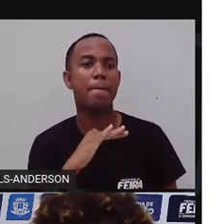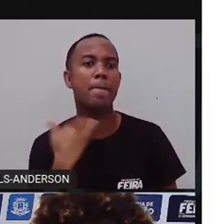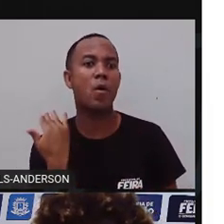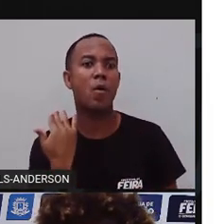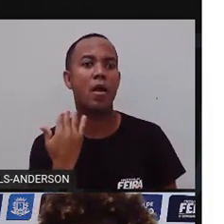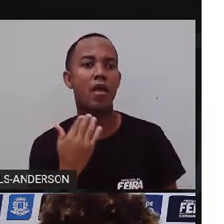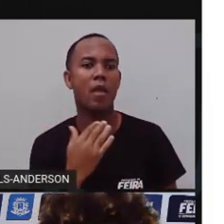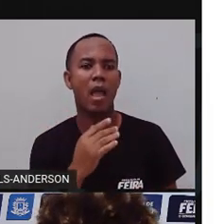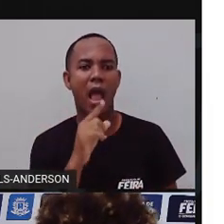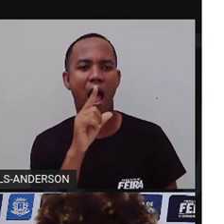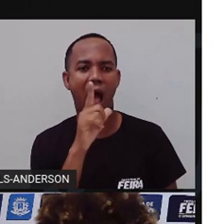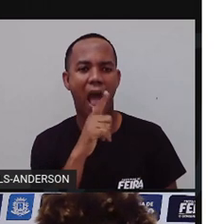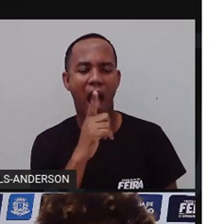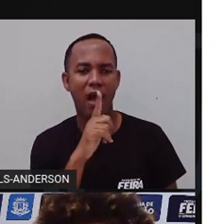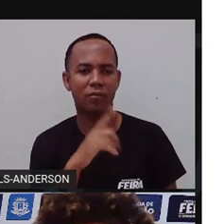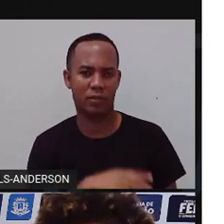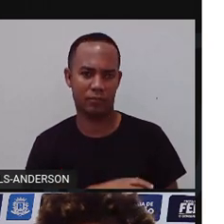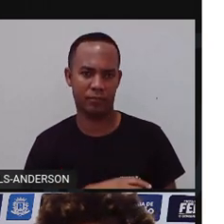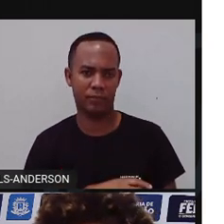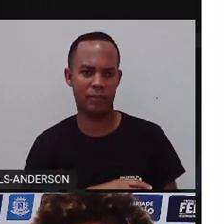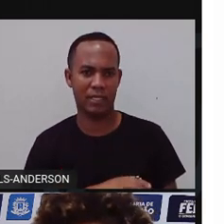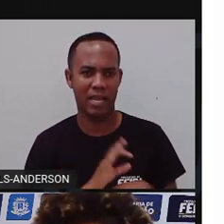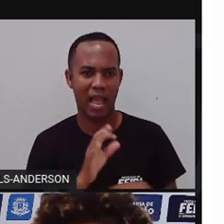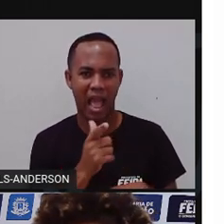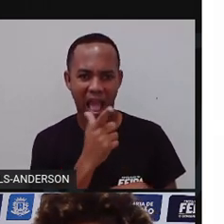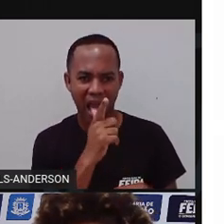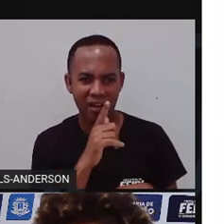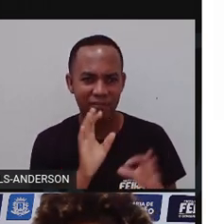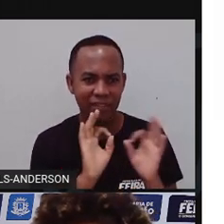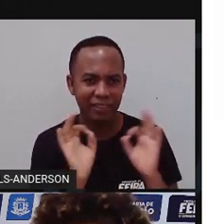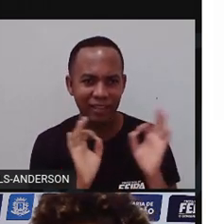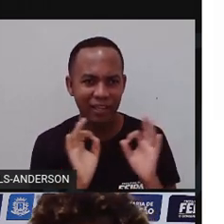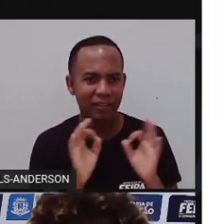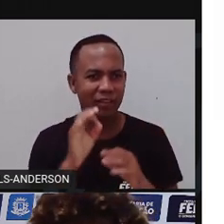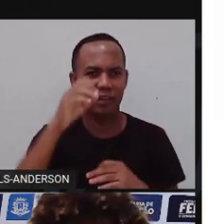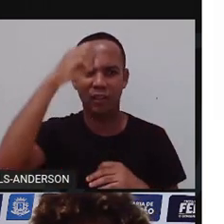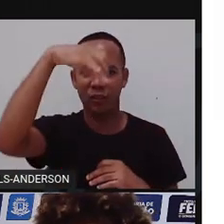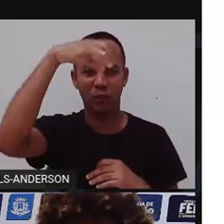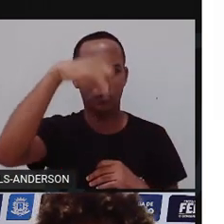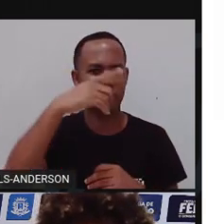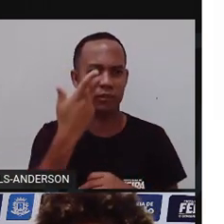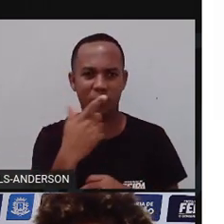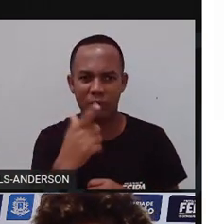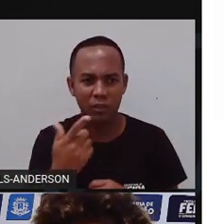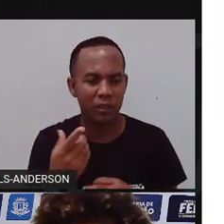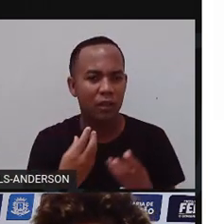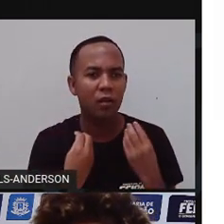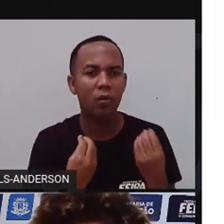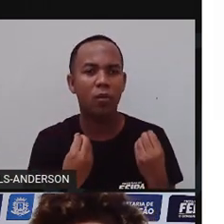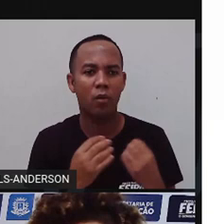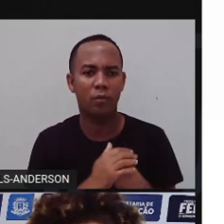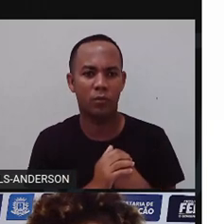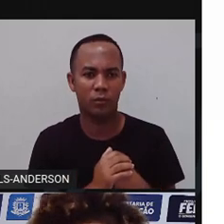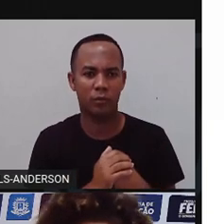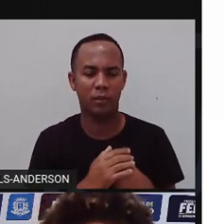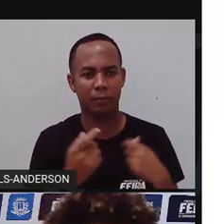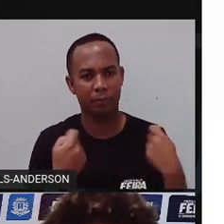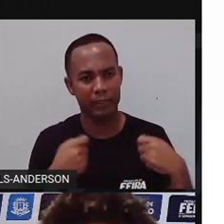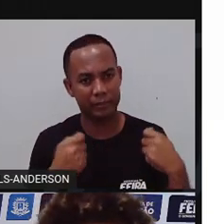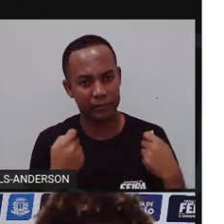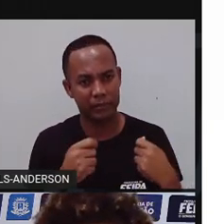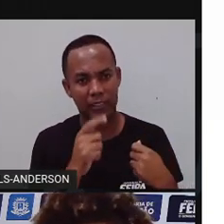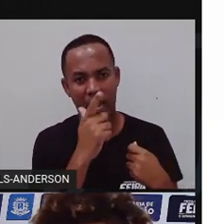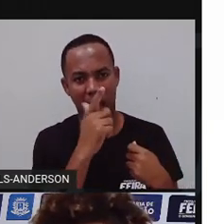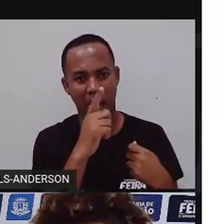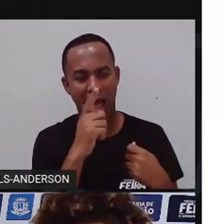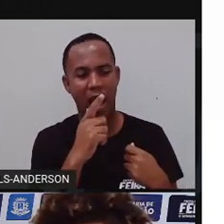escuro, pois sem água não tem luz também, porque a hidrelétrica, que gera eletricidade, precisa de água